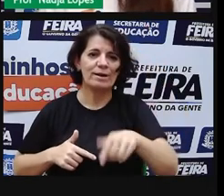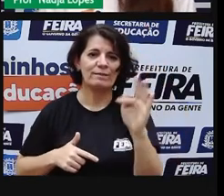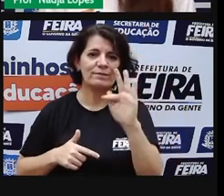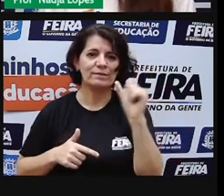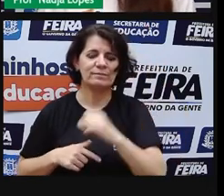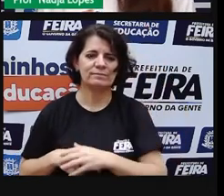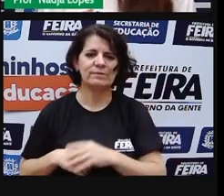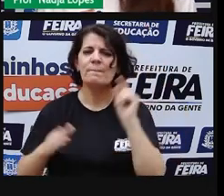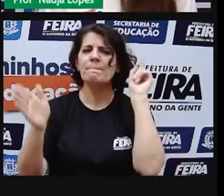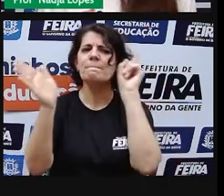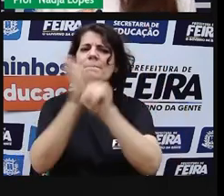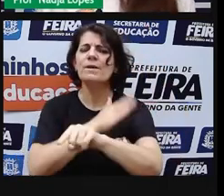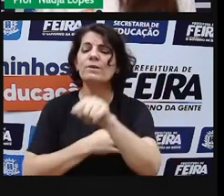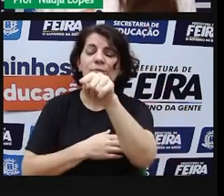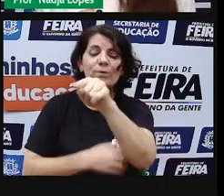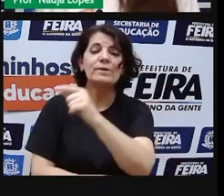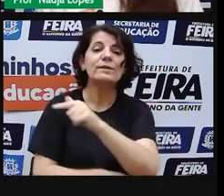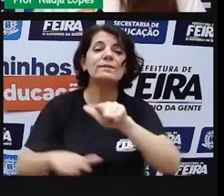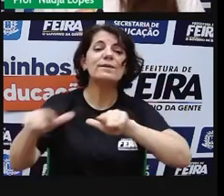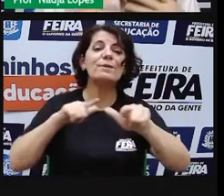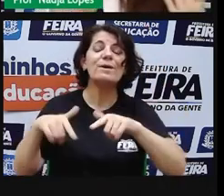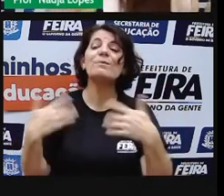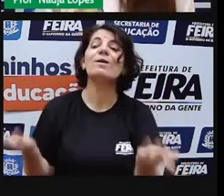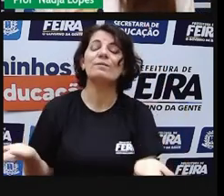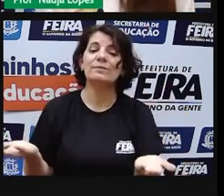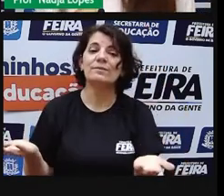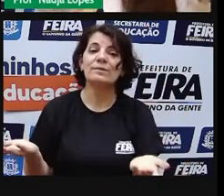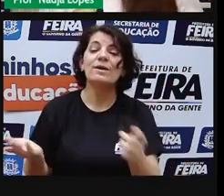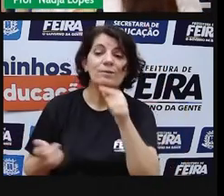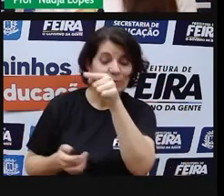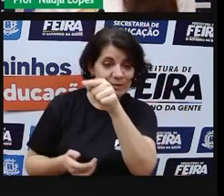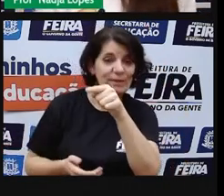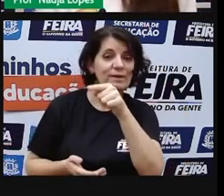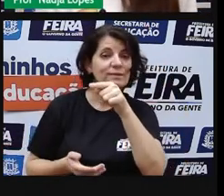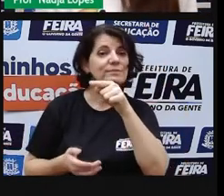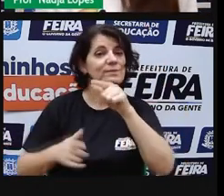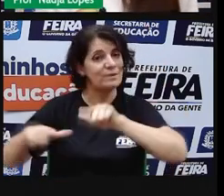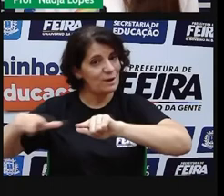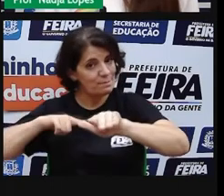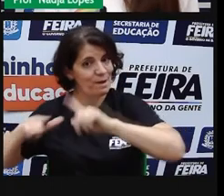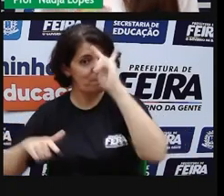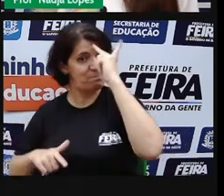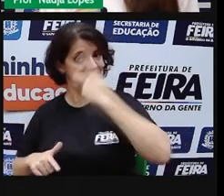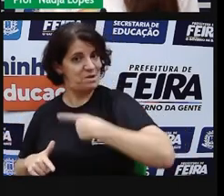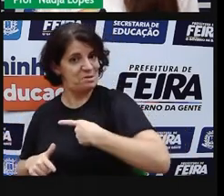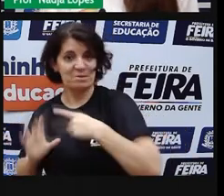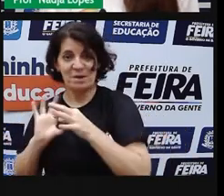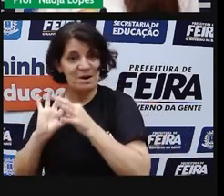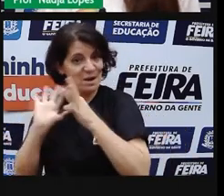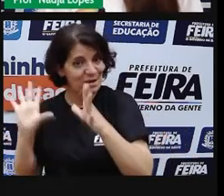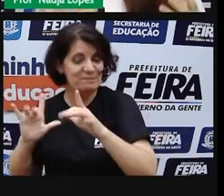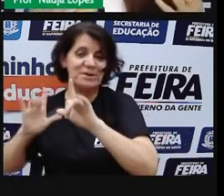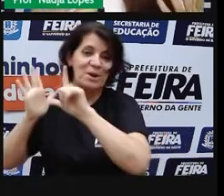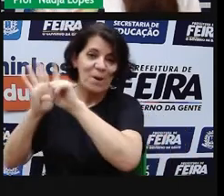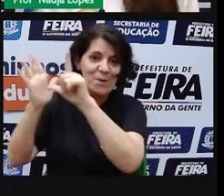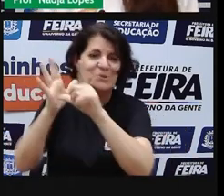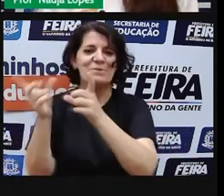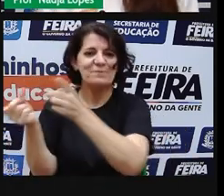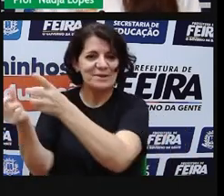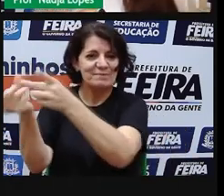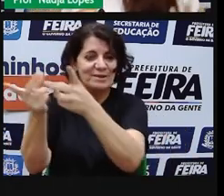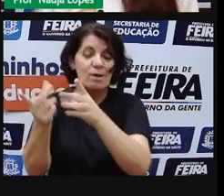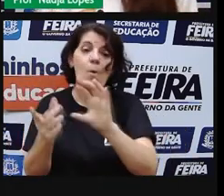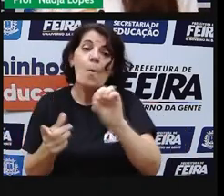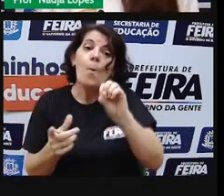em que tipo de atividade? Você é um profissional autônomo que trabalha no comércio? Você é um profissional de também